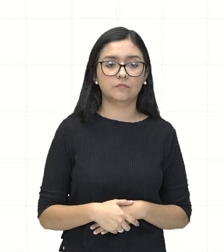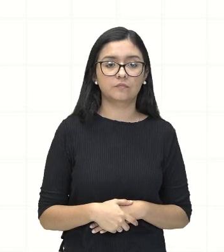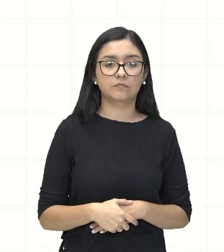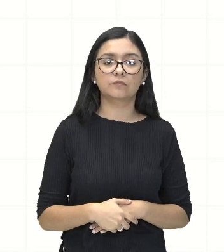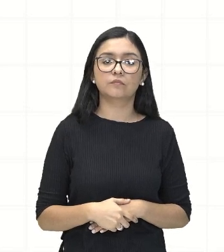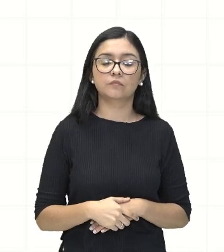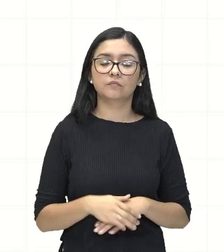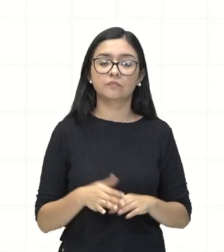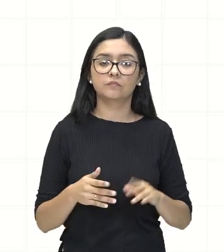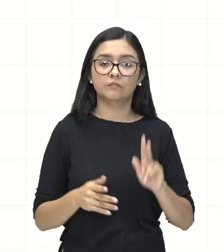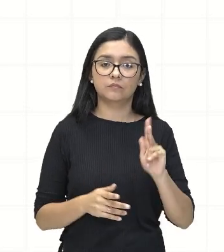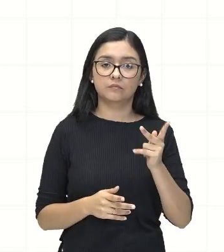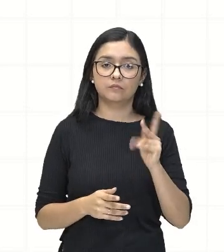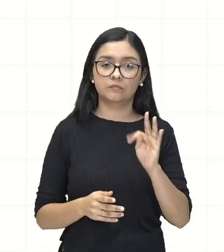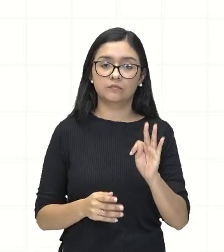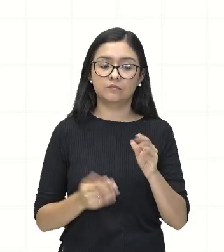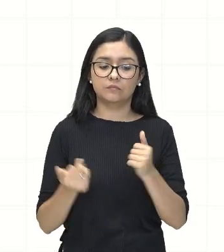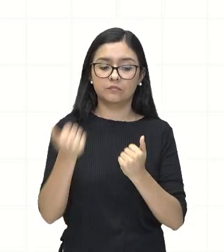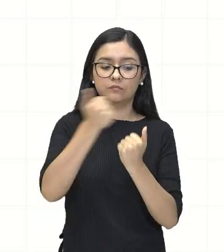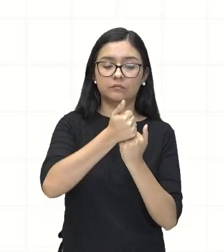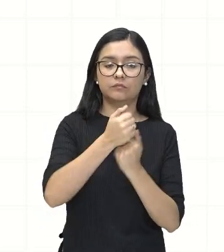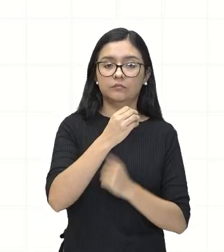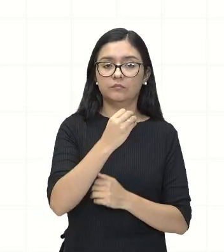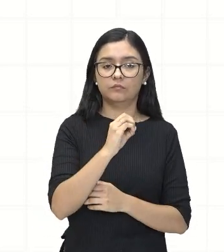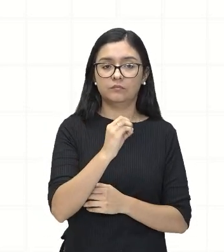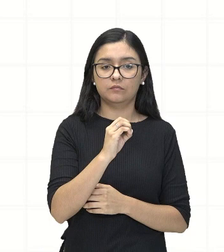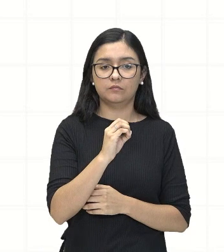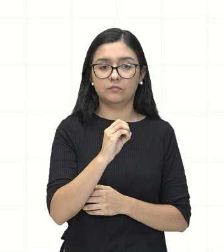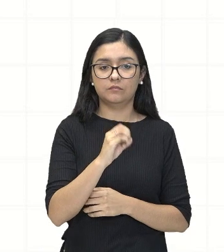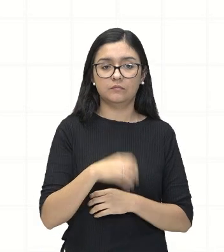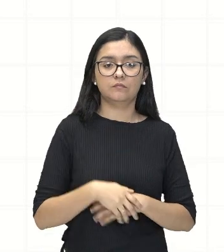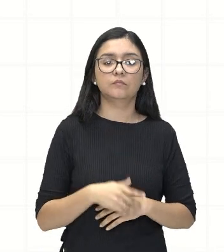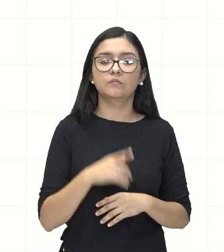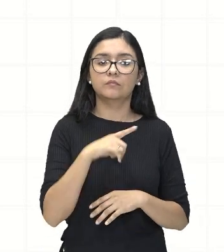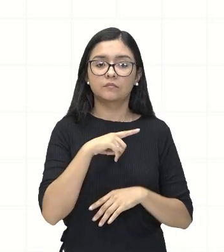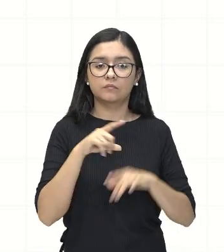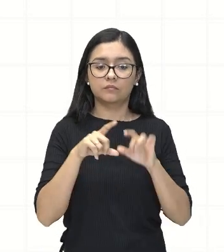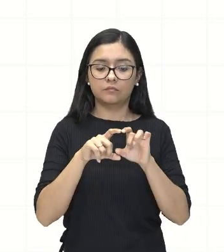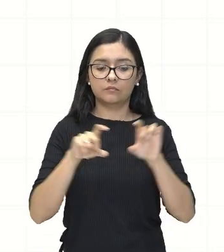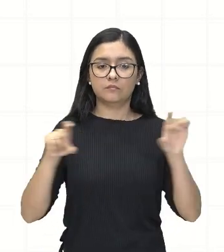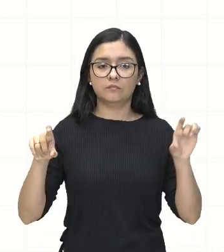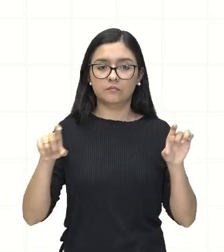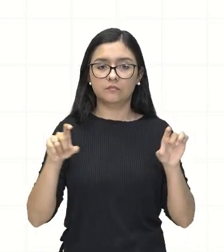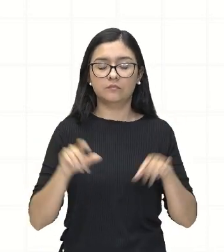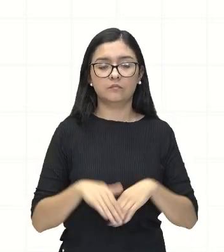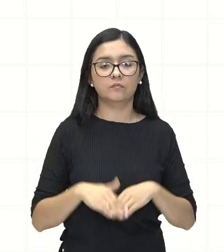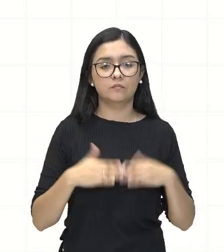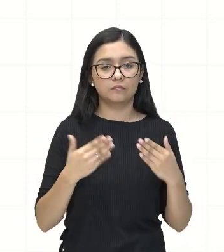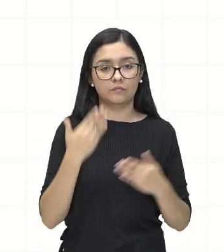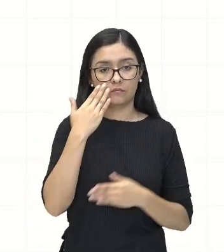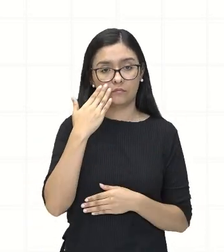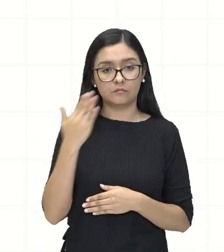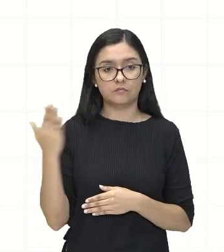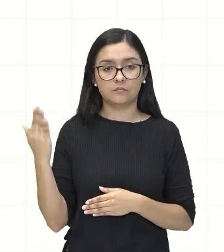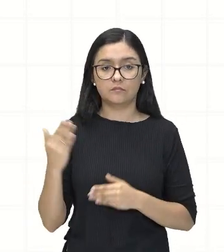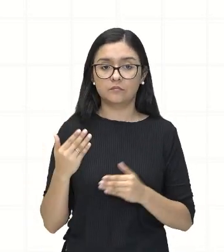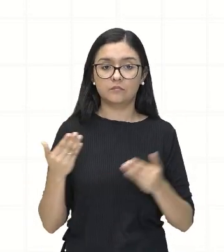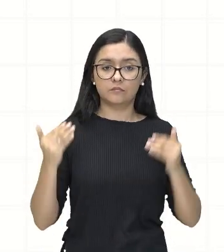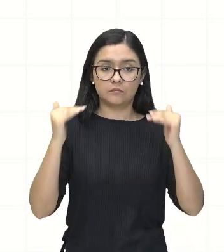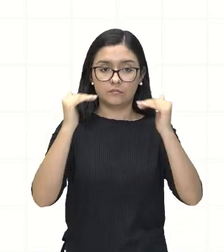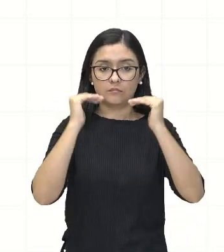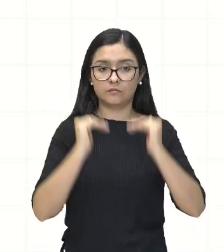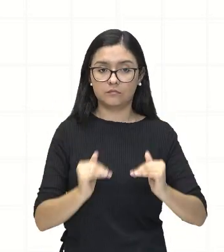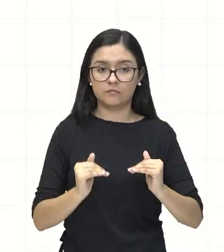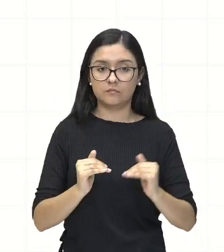E aí, nós temos a nossa equação. Tá? Então, ficou do segundo membro menos